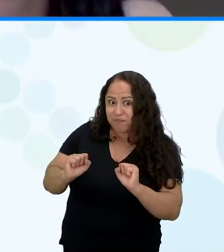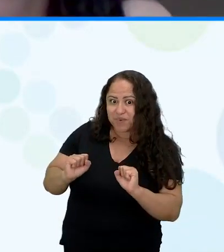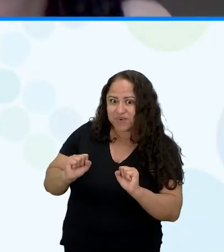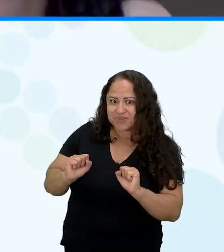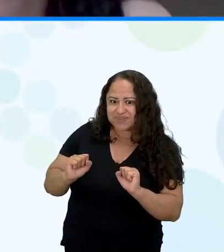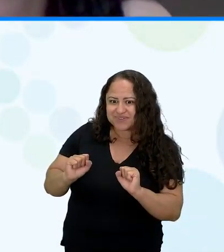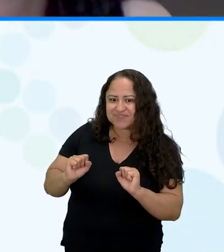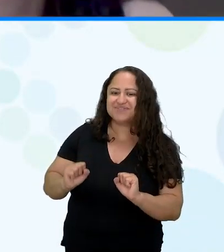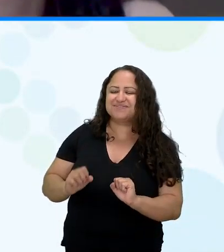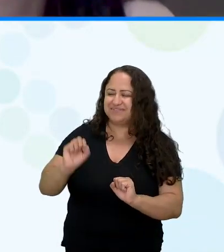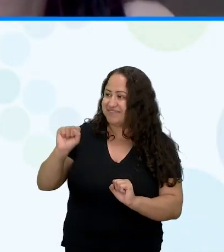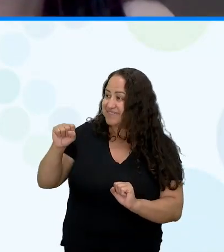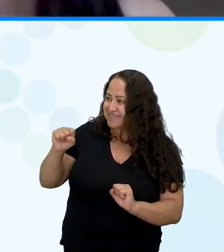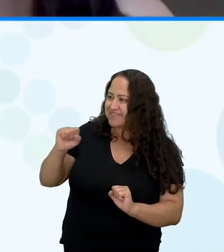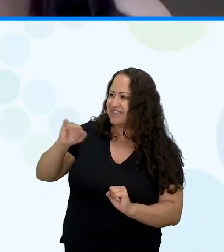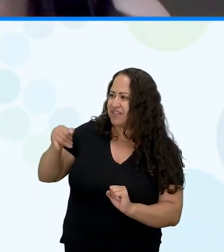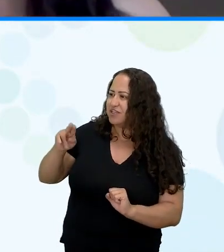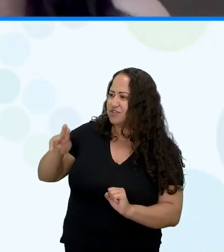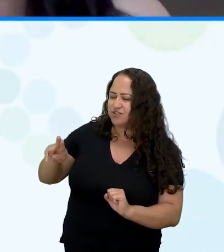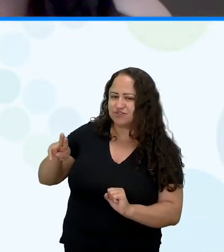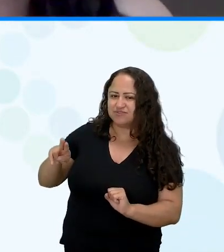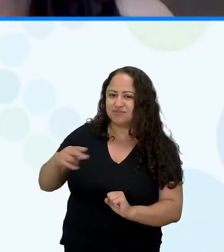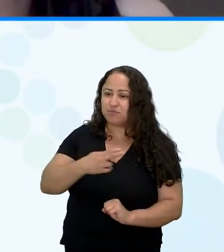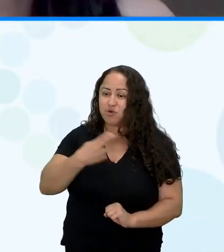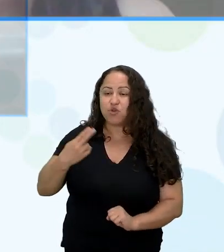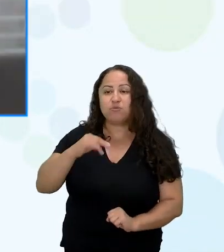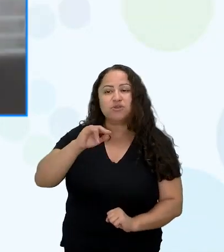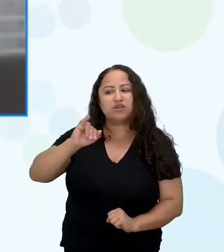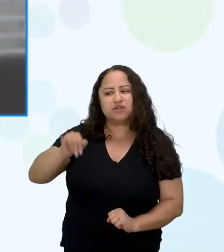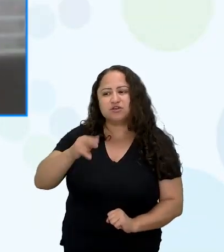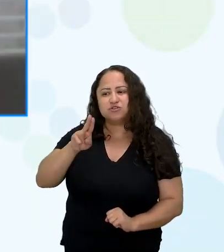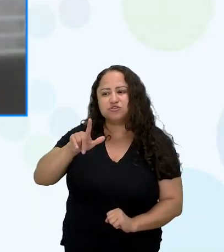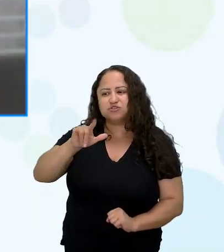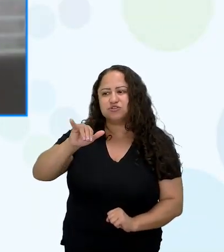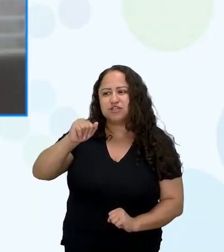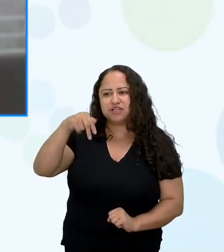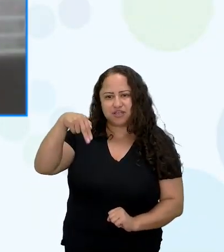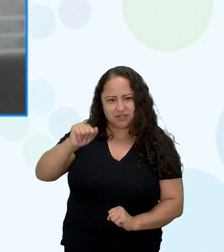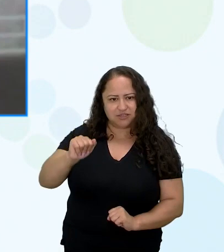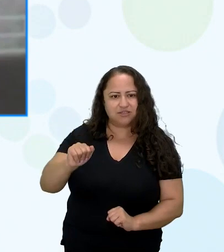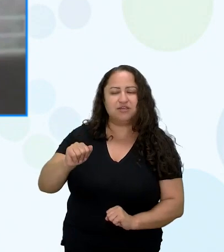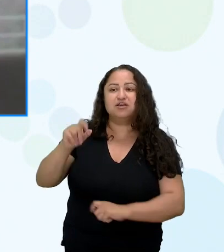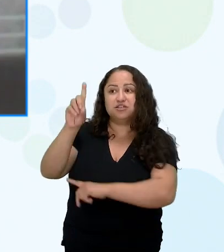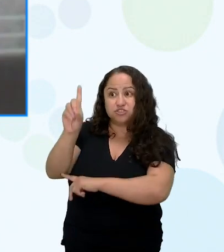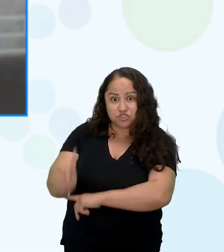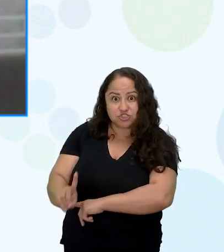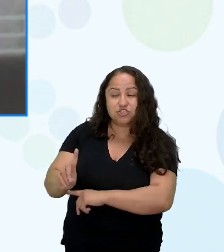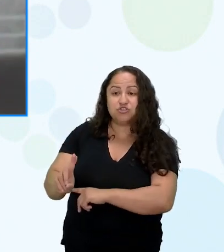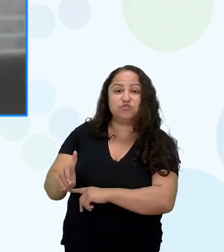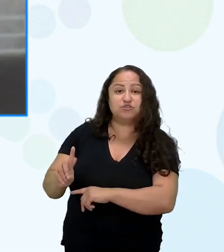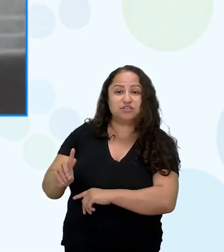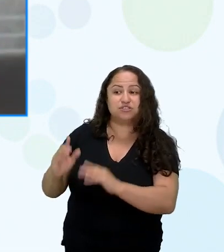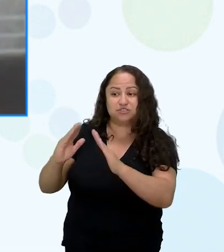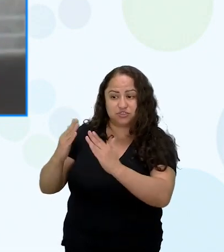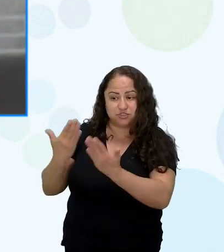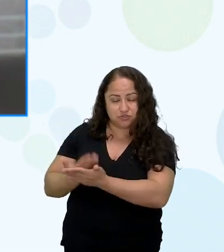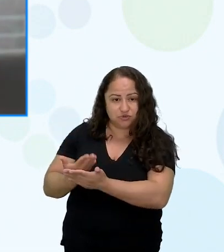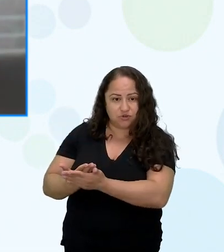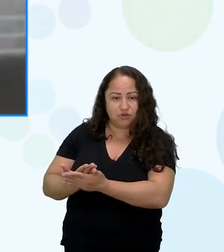Sim, claro, Ju. Eu sou Juliana, sou diretora de escola, eu sou uma mulher branca, de 1